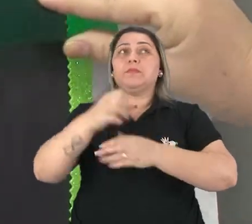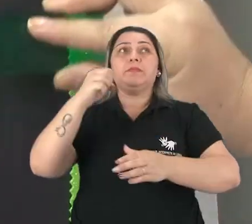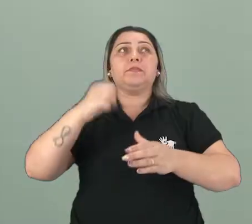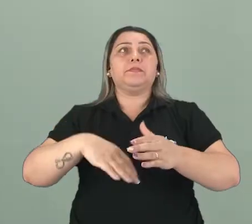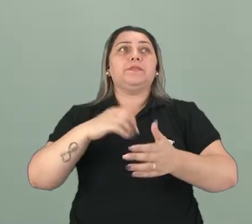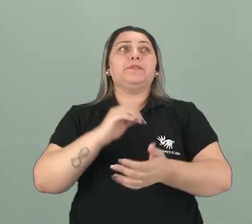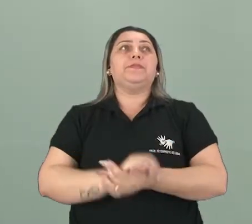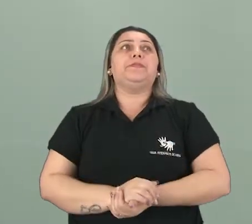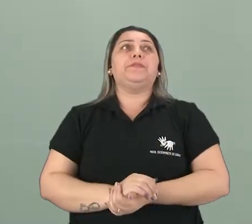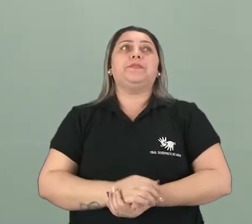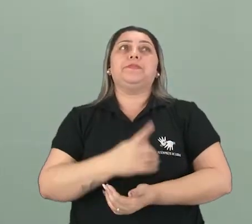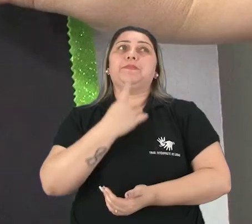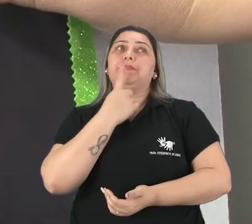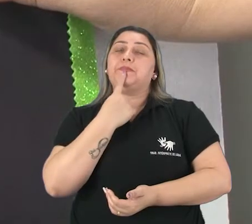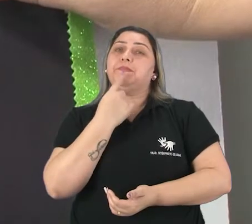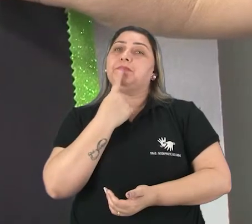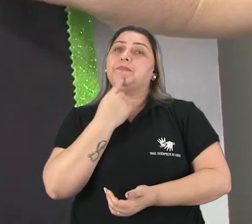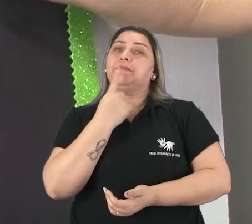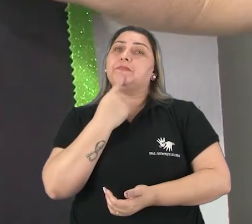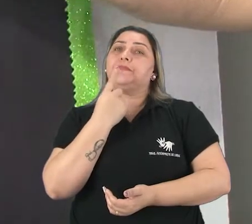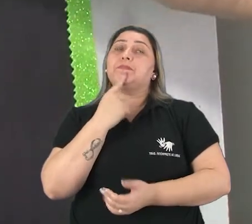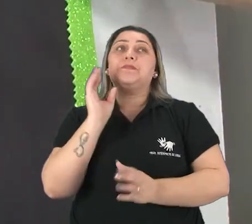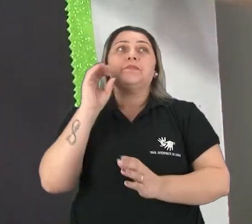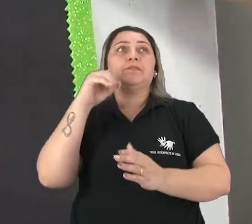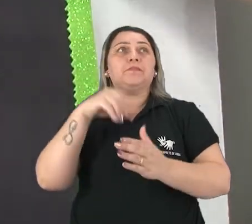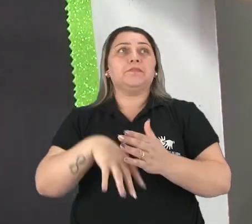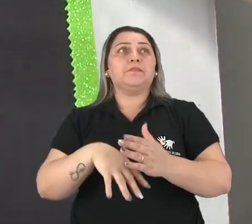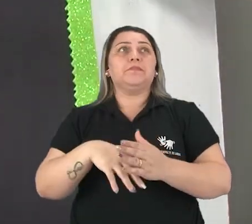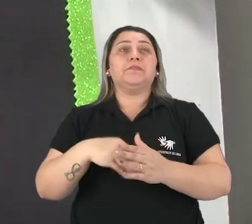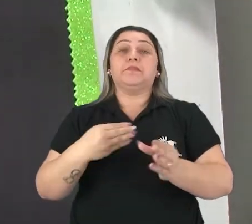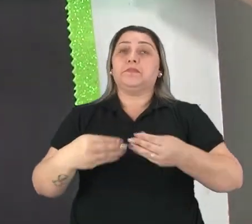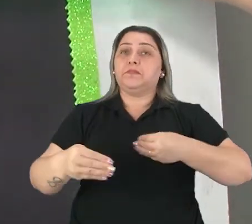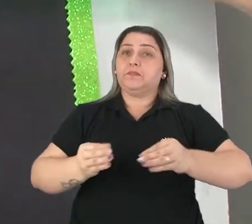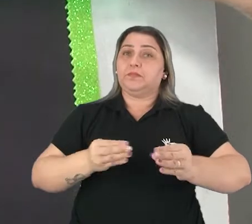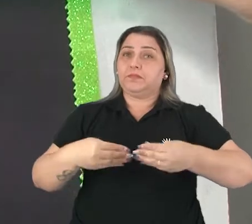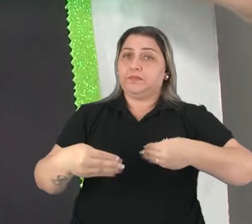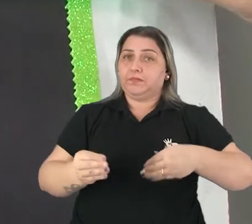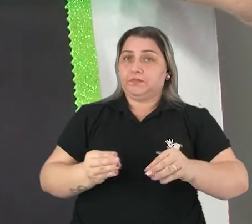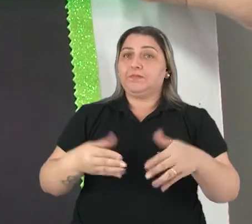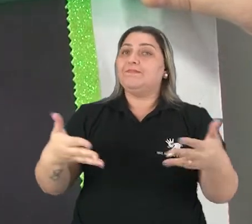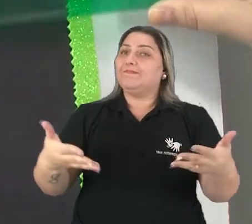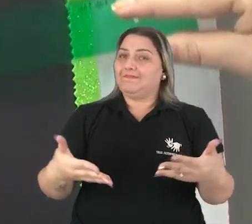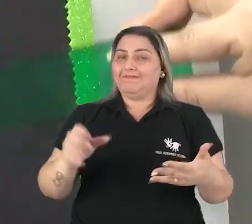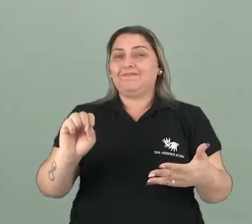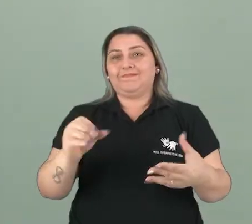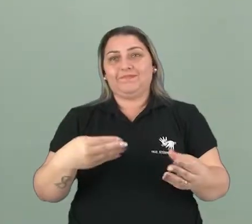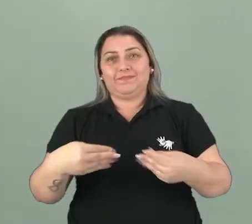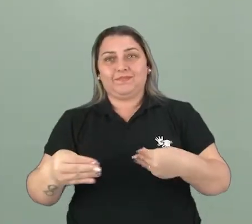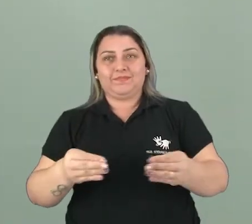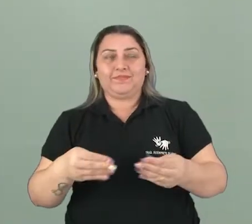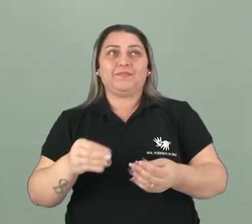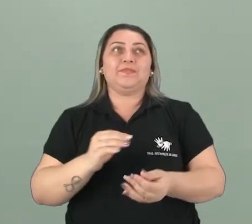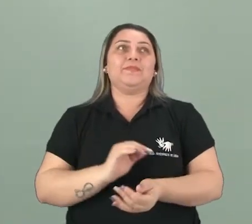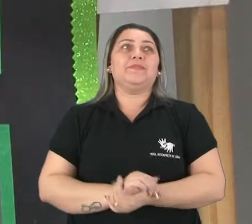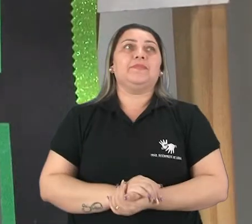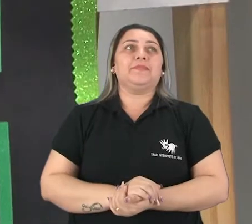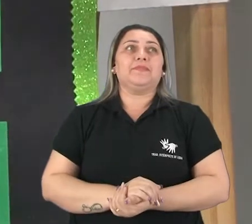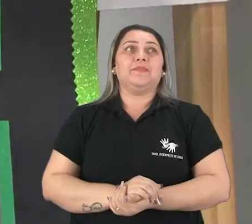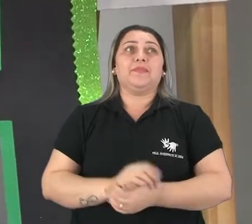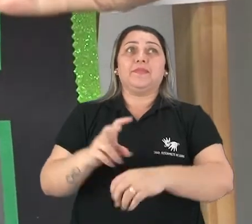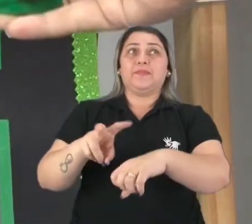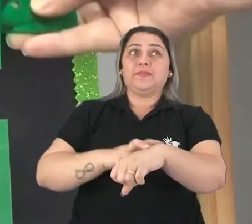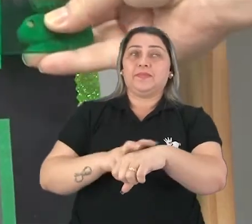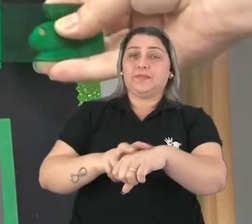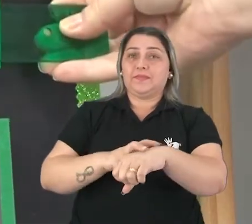o papel. A lixeira vermelha, elas são utilizadas para jogar os plásticos. A